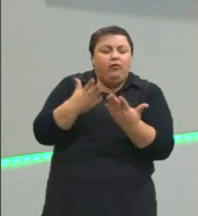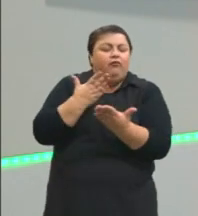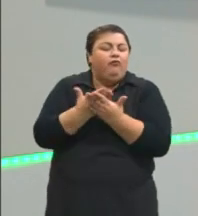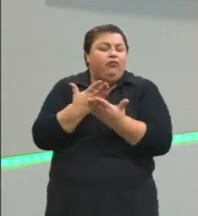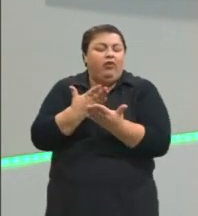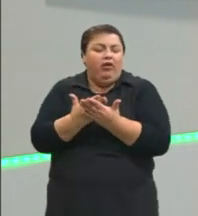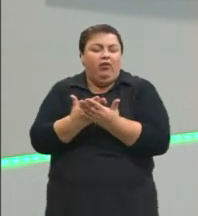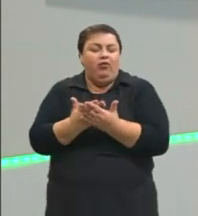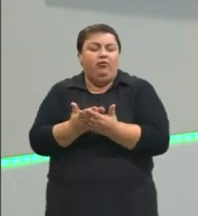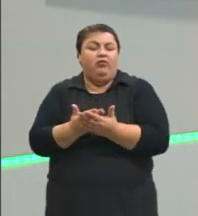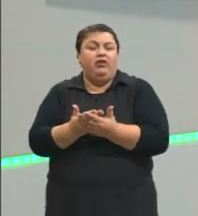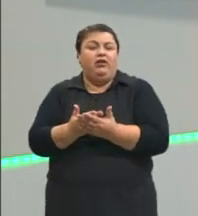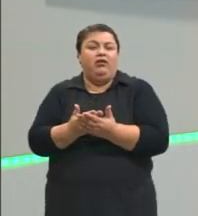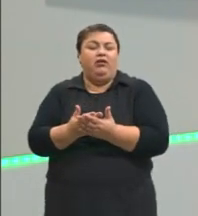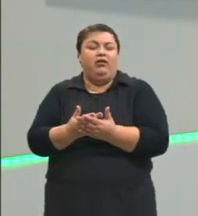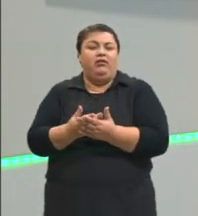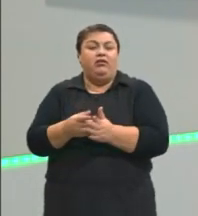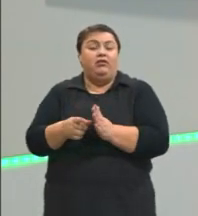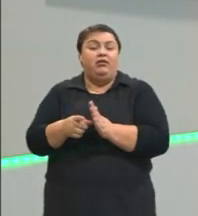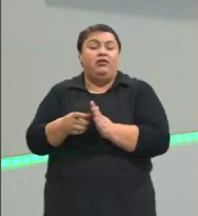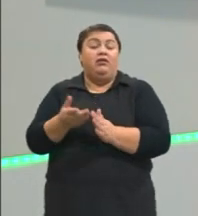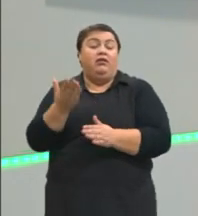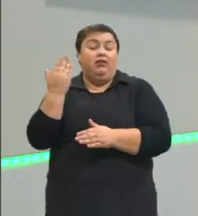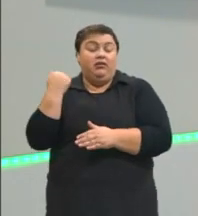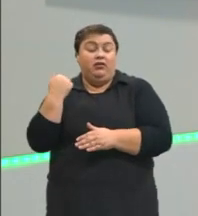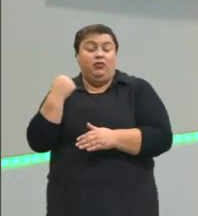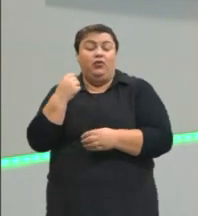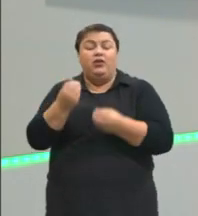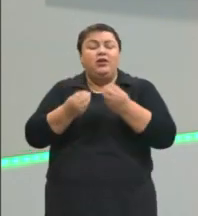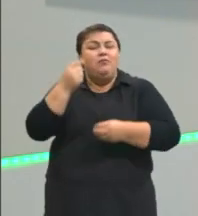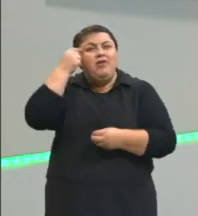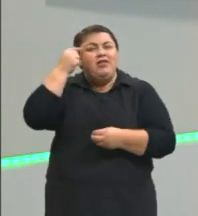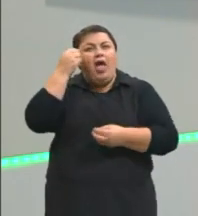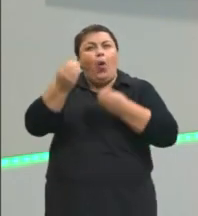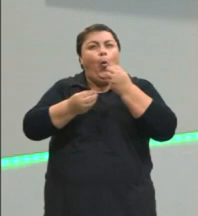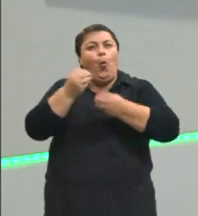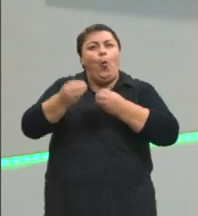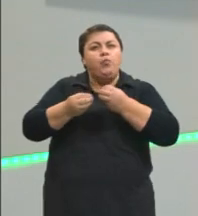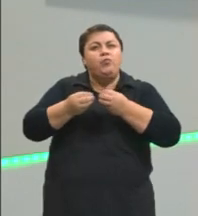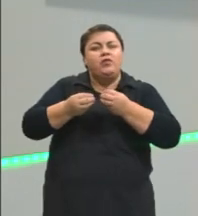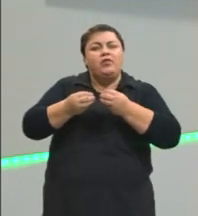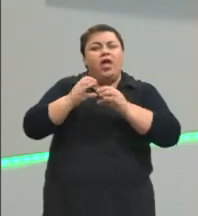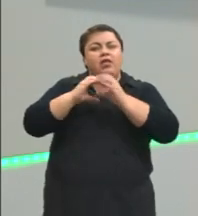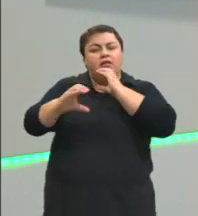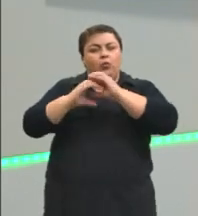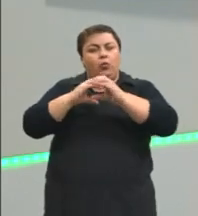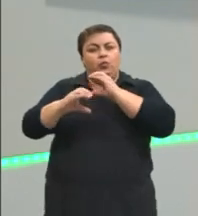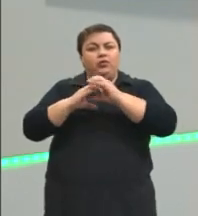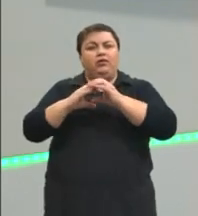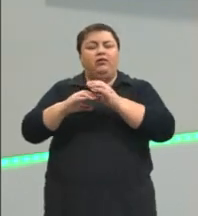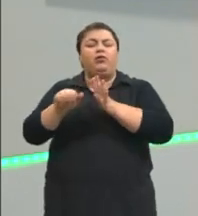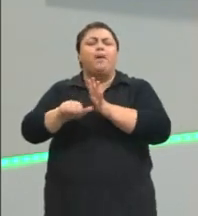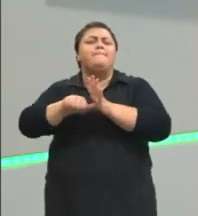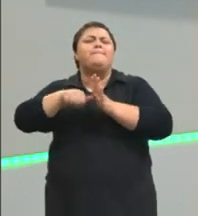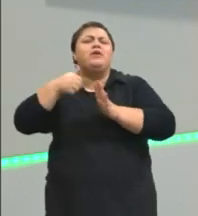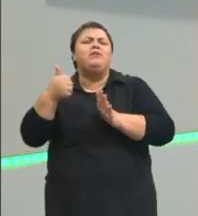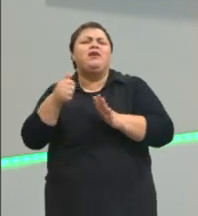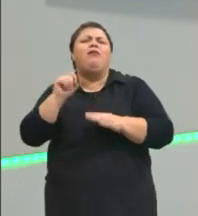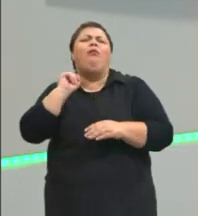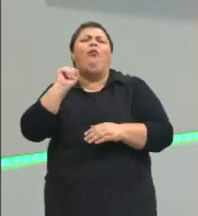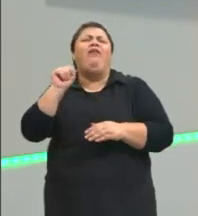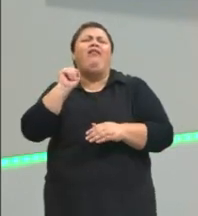e pensar sobre esse processo de comunicação daqui para frente. Então, primeiro, o que é uma